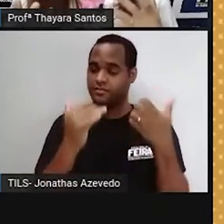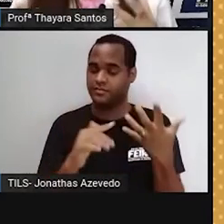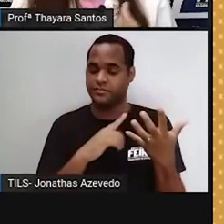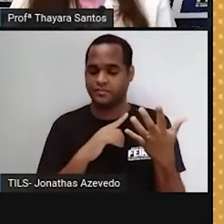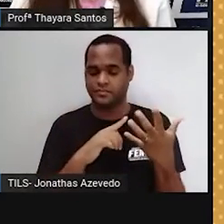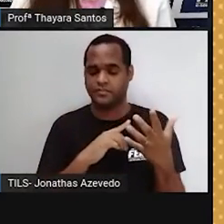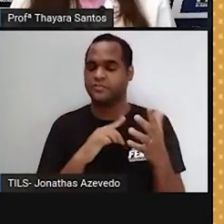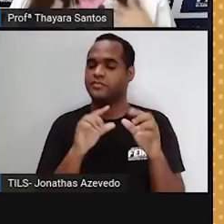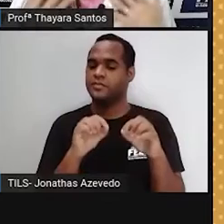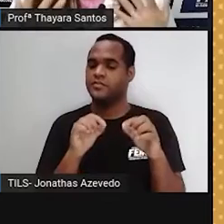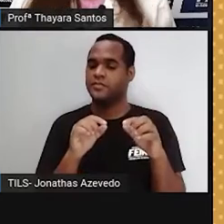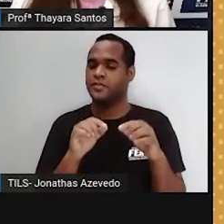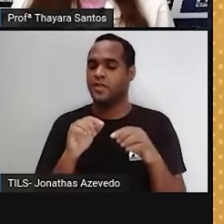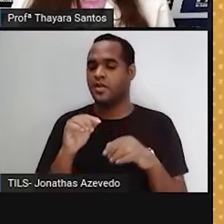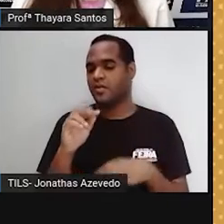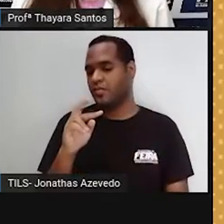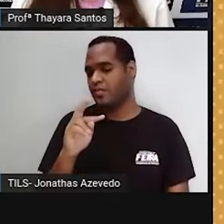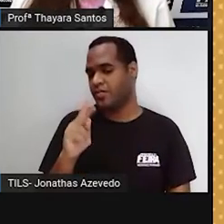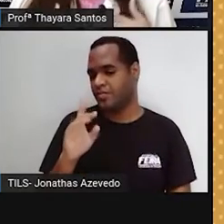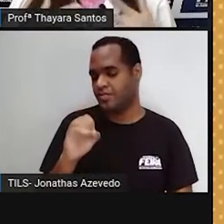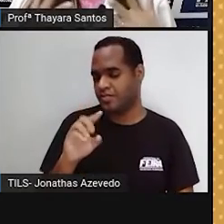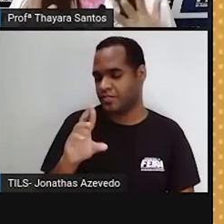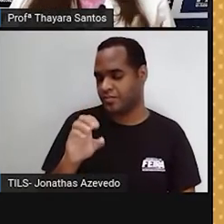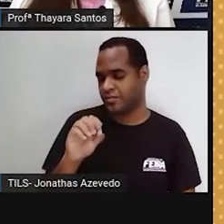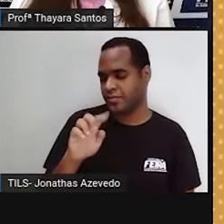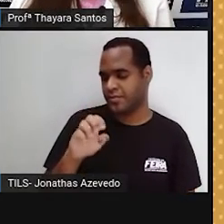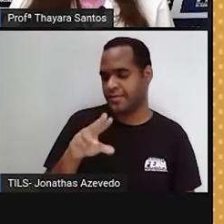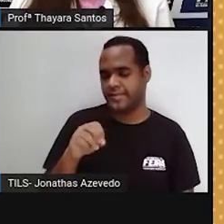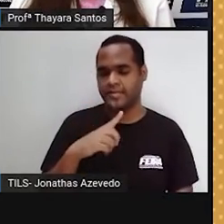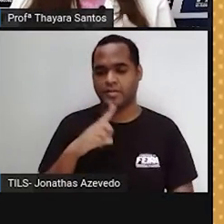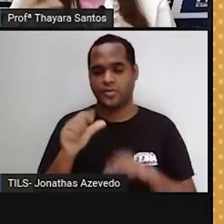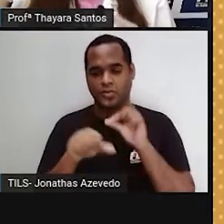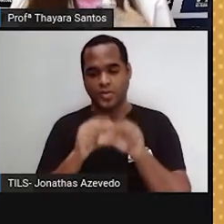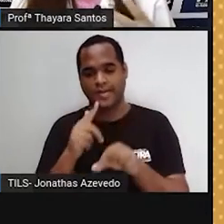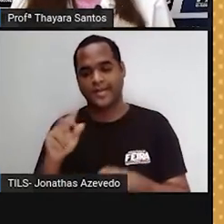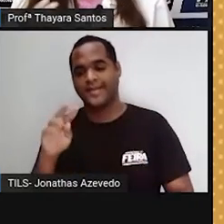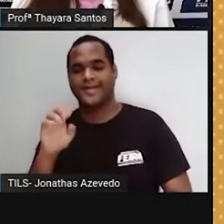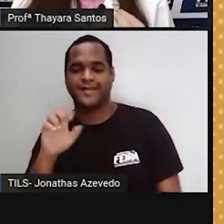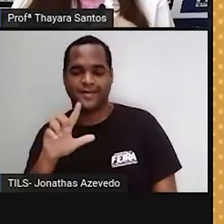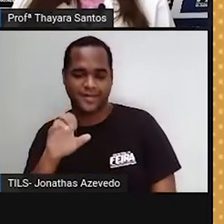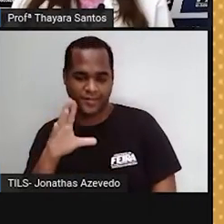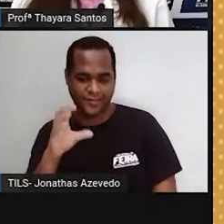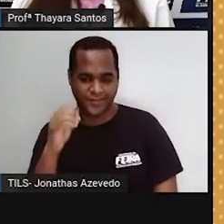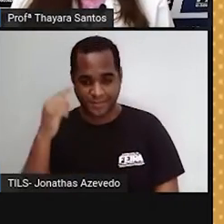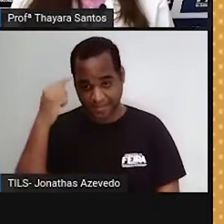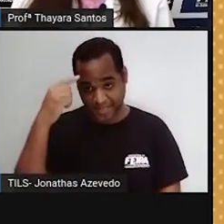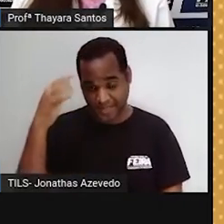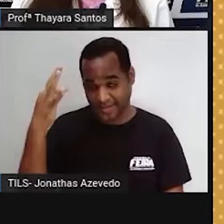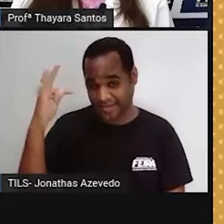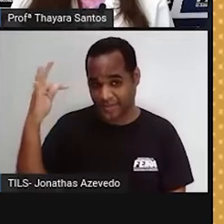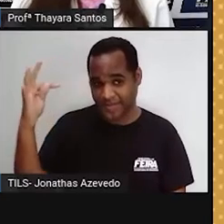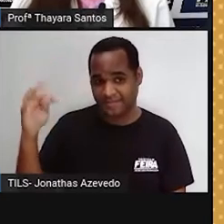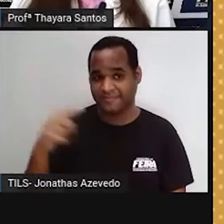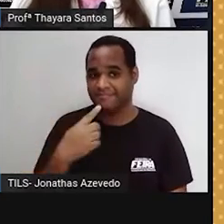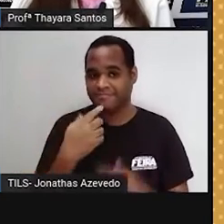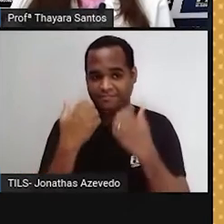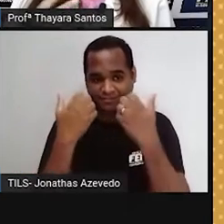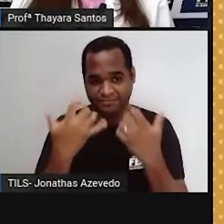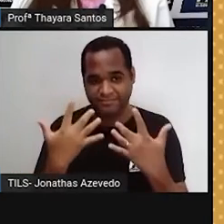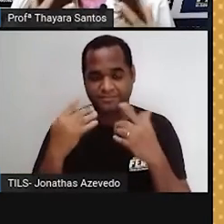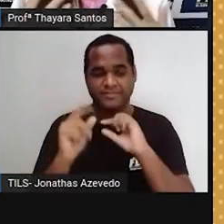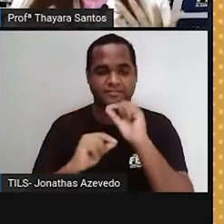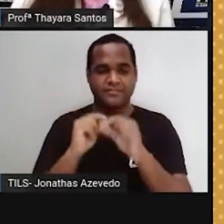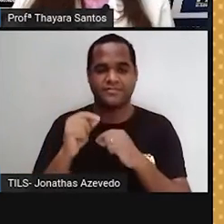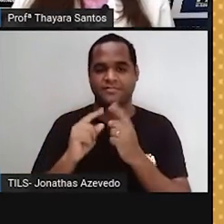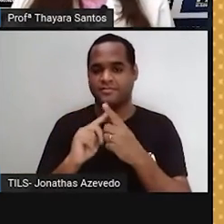o gás hidrogênio se transforma em gás hélio. E é justamente porque... O é uma teoria aí que diz que... É a